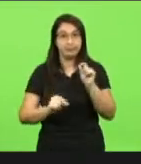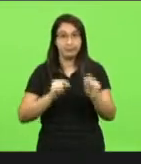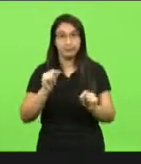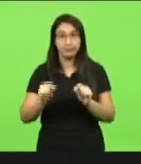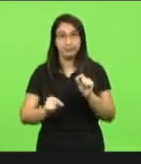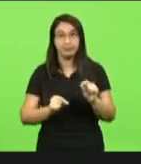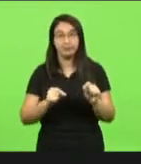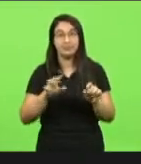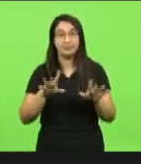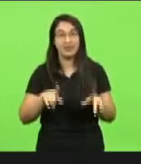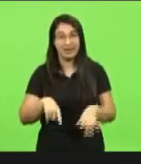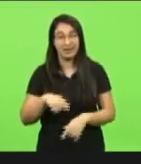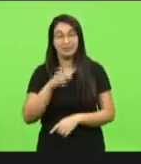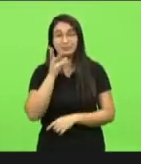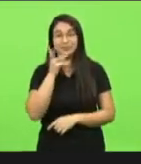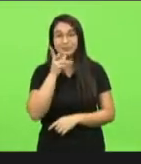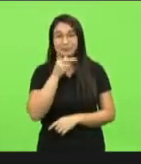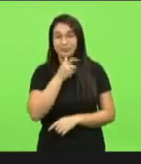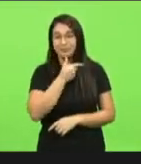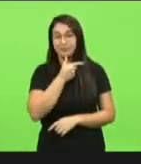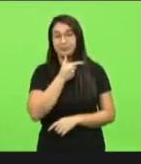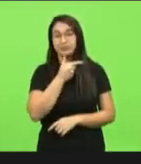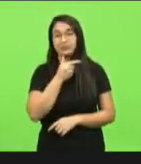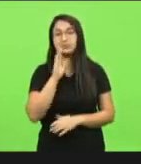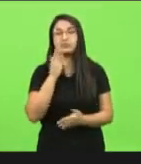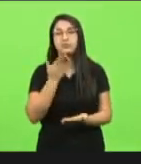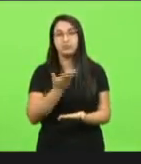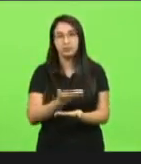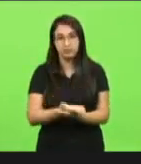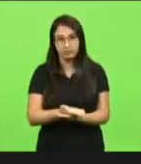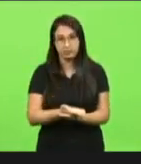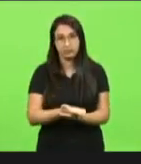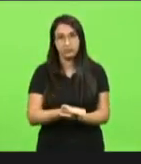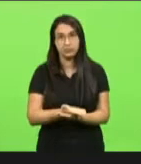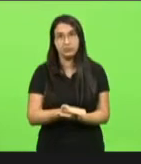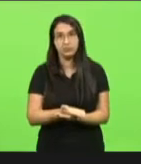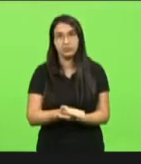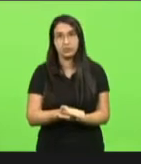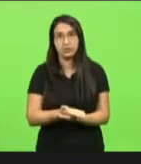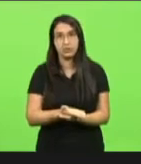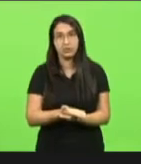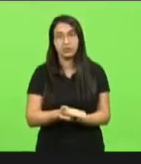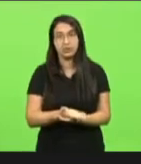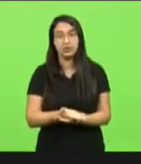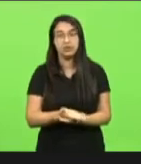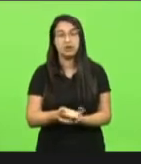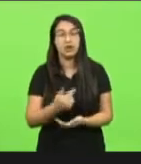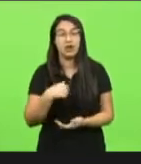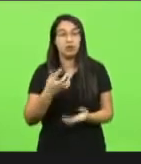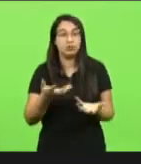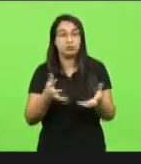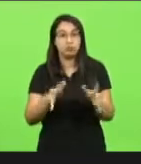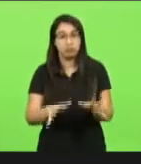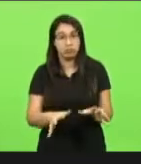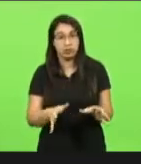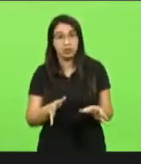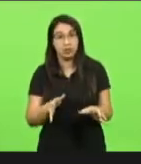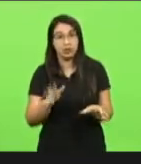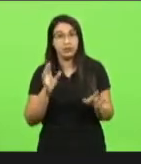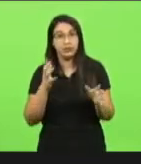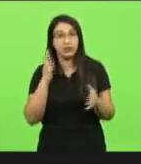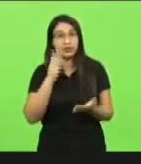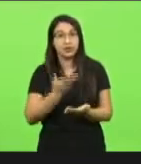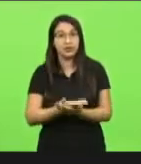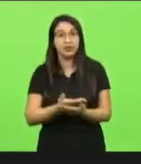demorado. E eu acredito, eu acredito muito, eu não quero acreditar que seja proposital, que